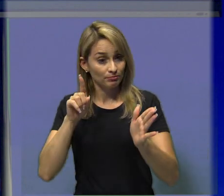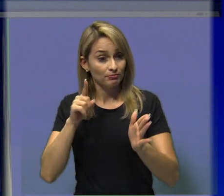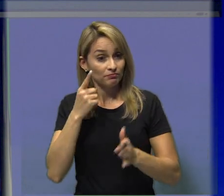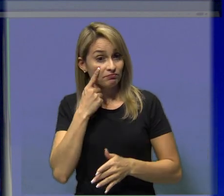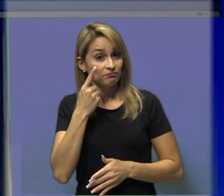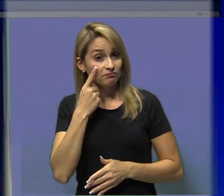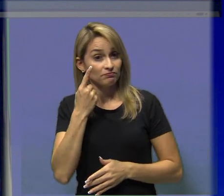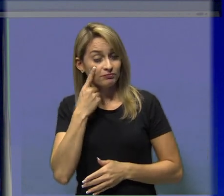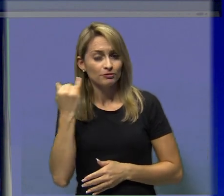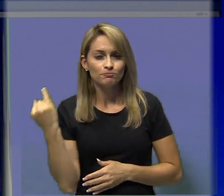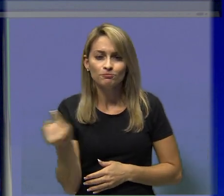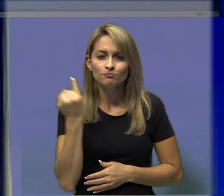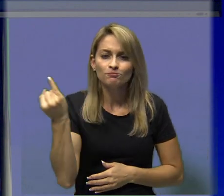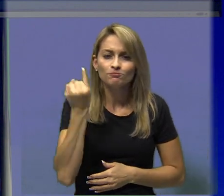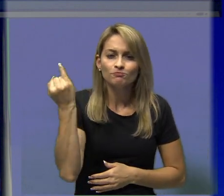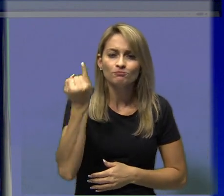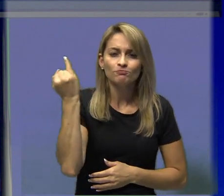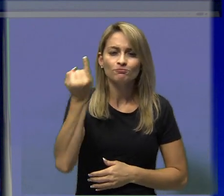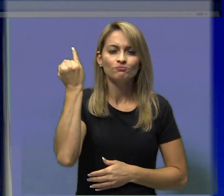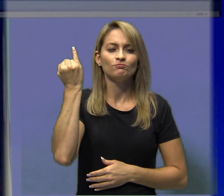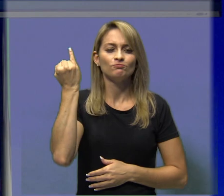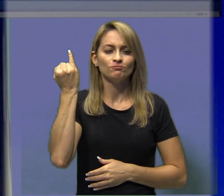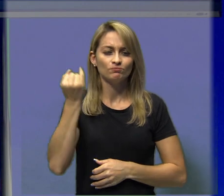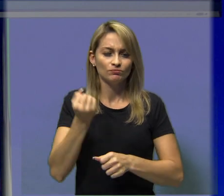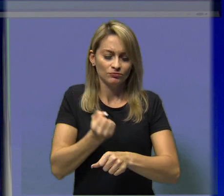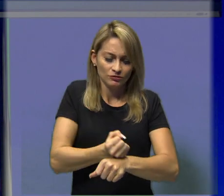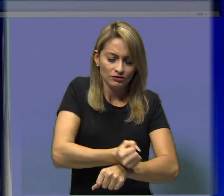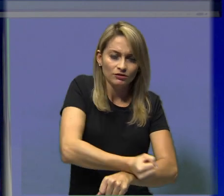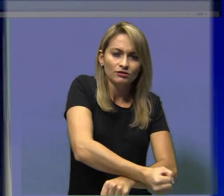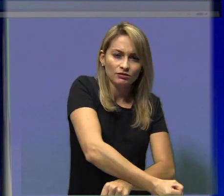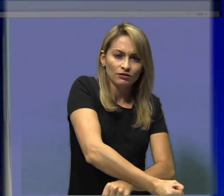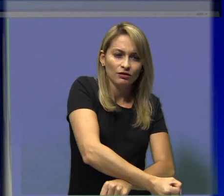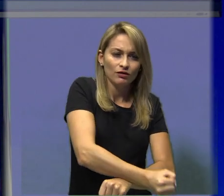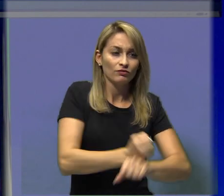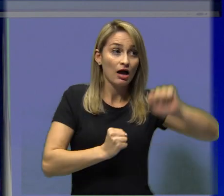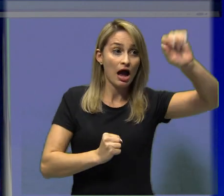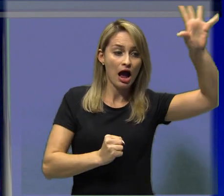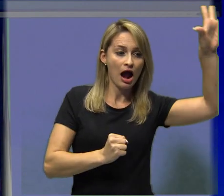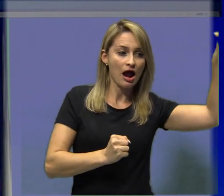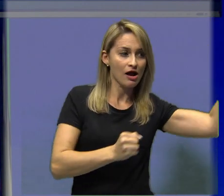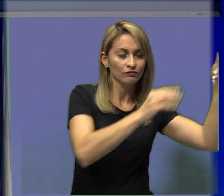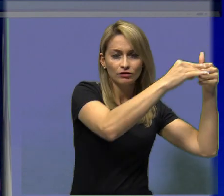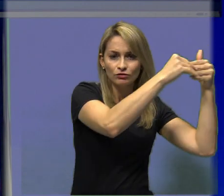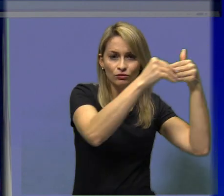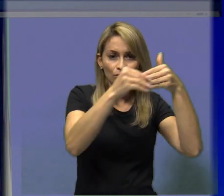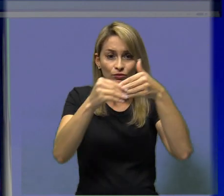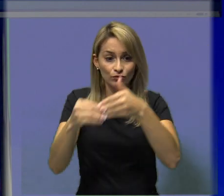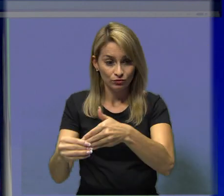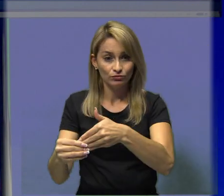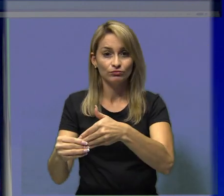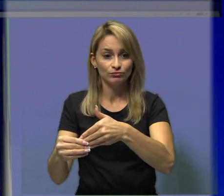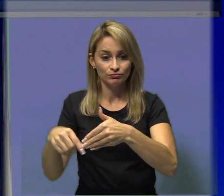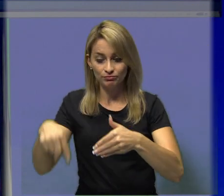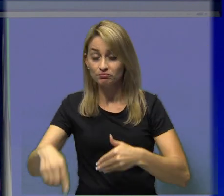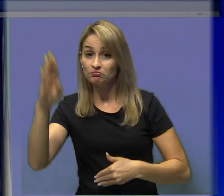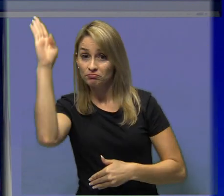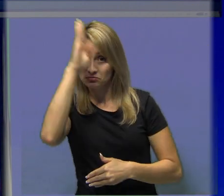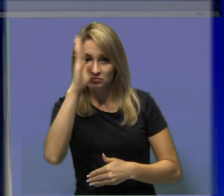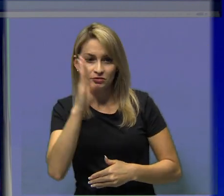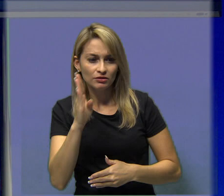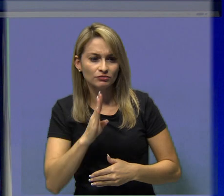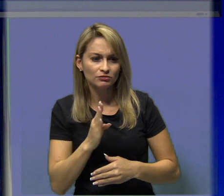trazidos para o Brasil através do tráfico negreiro. Isso não é segredo para ninguém.